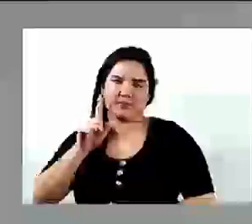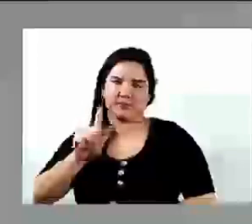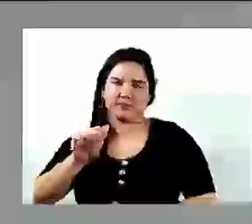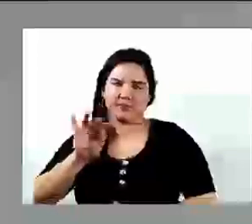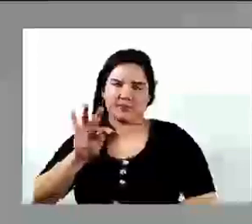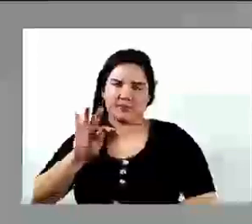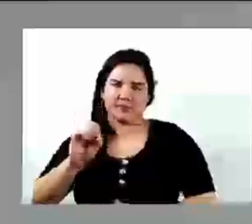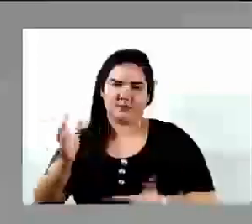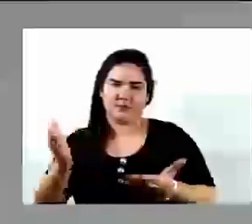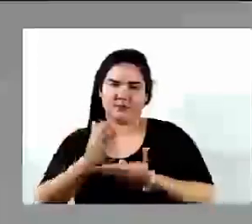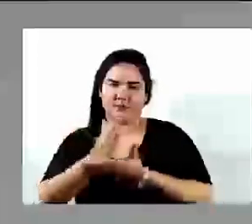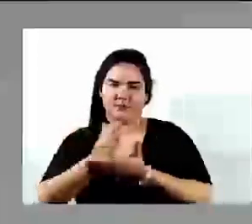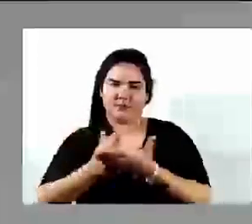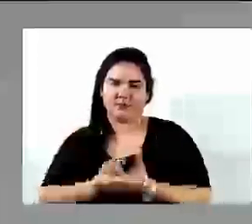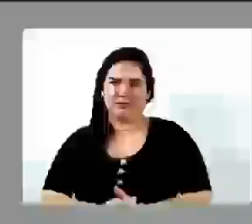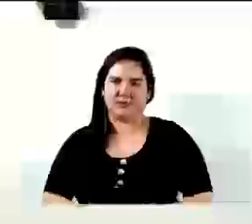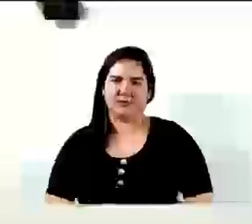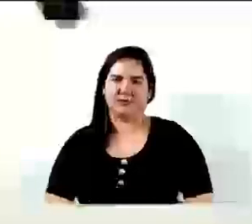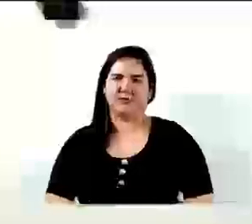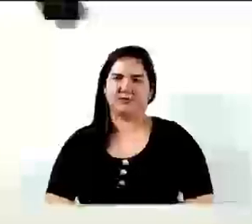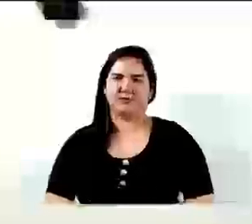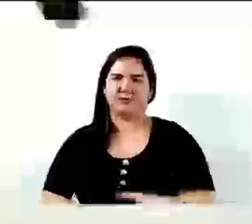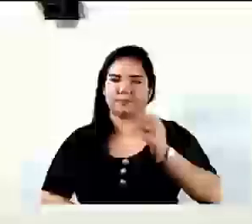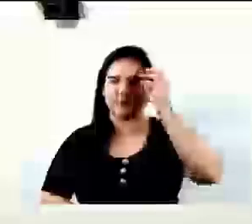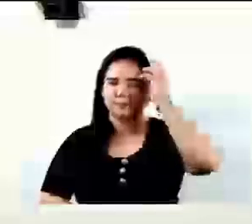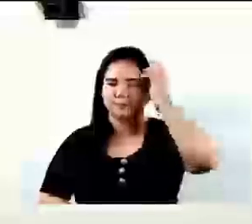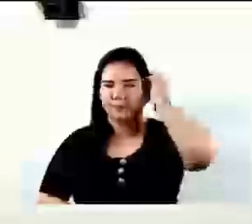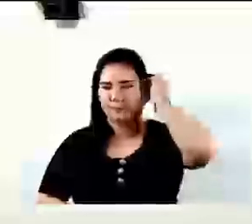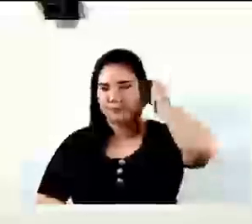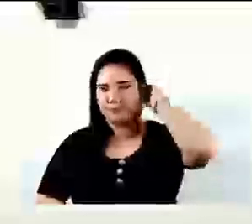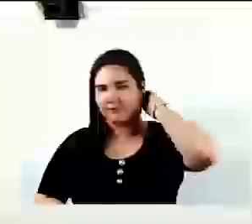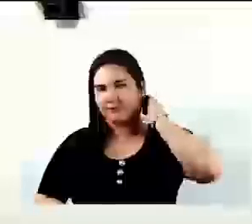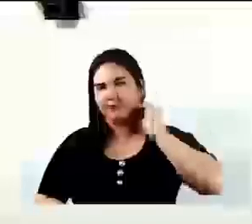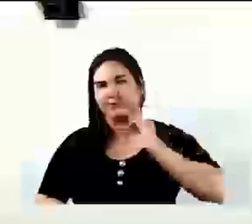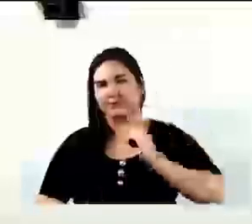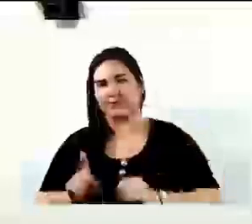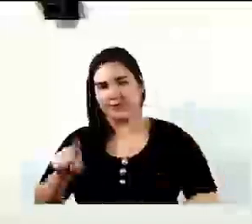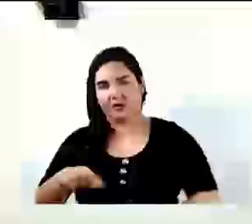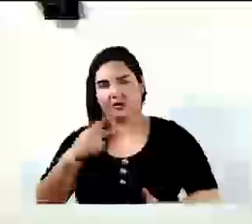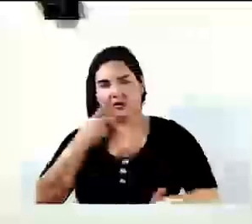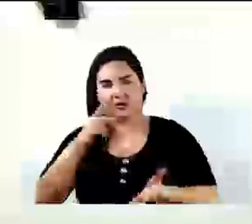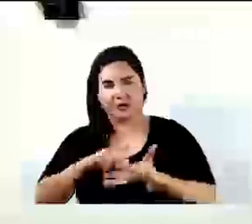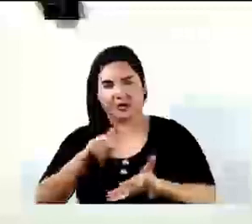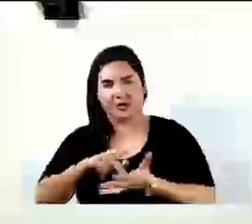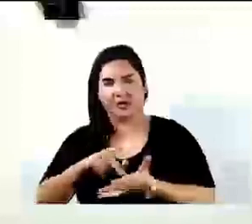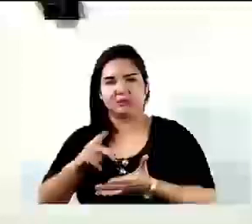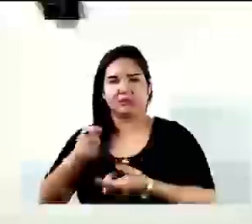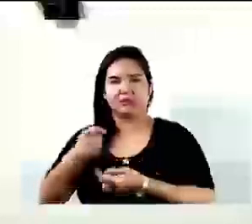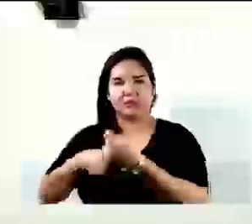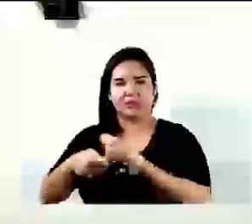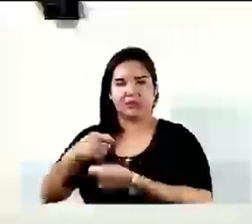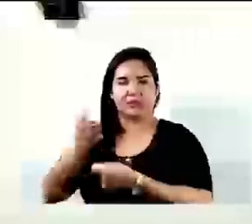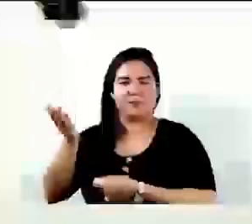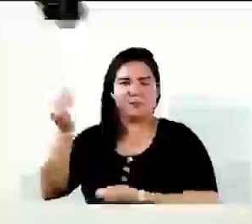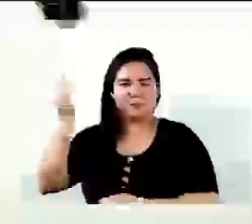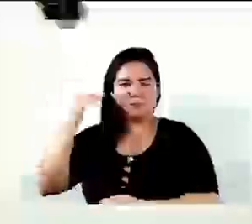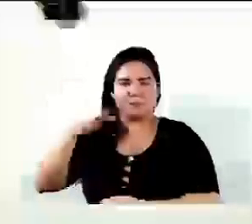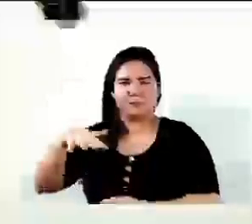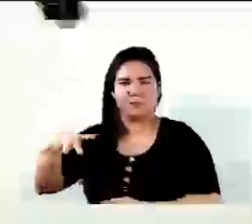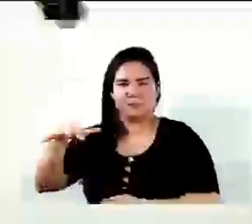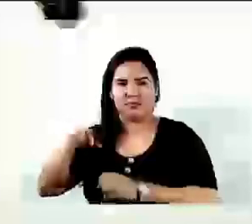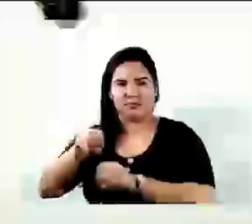fazer. Obrigado, vereador. Não é como negar que a gestão passada na educação deixou um rombo,